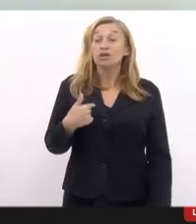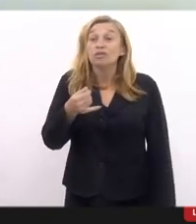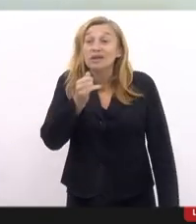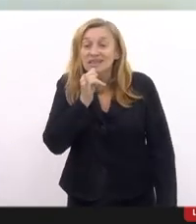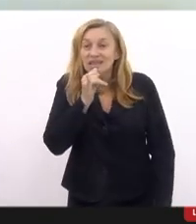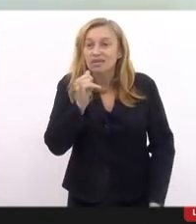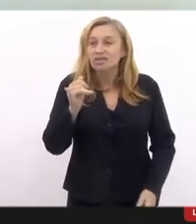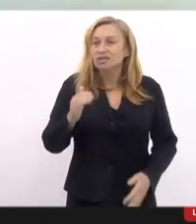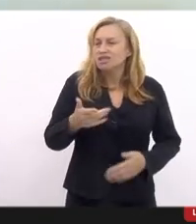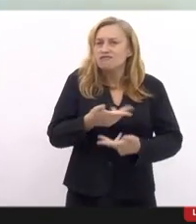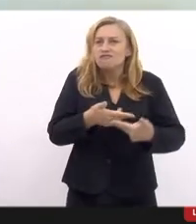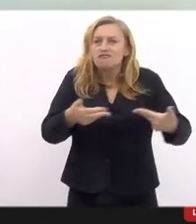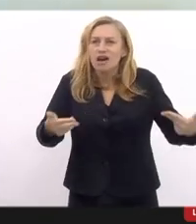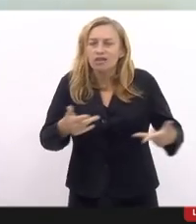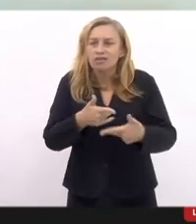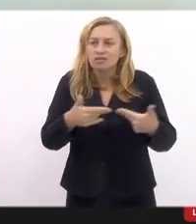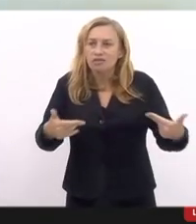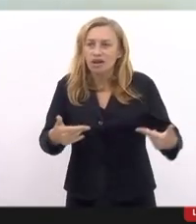vivos